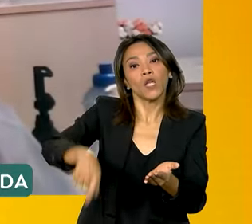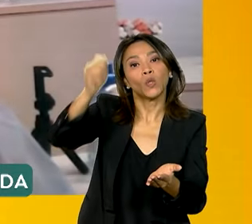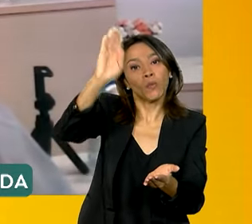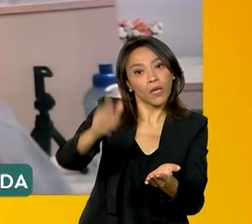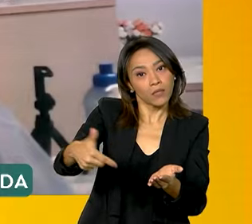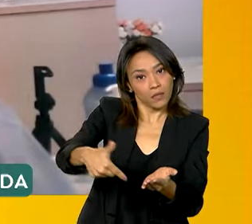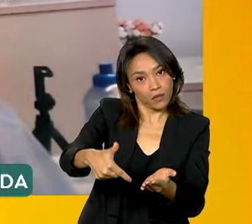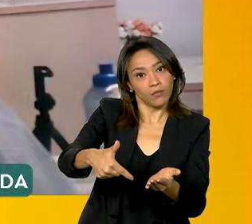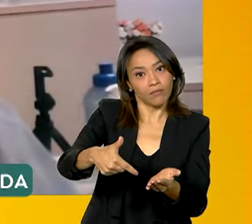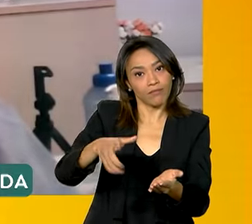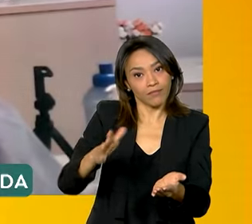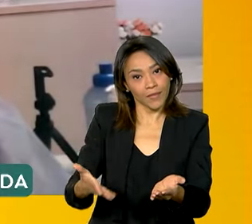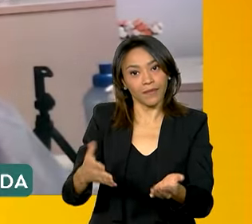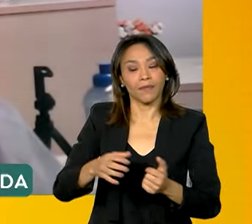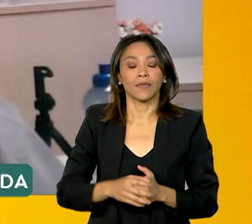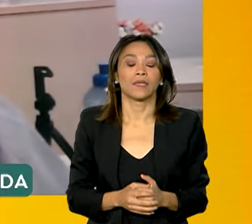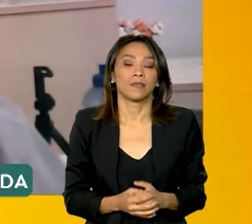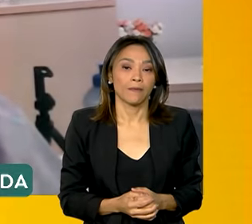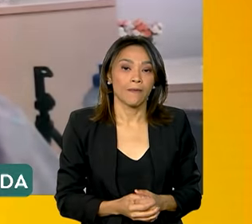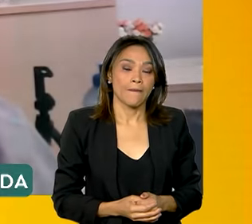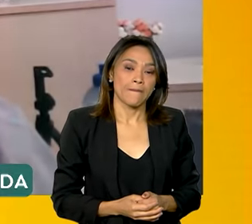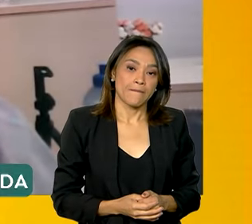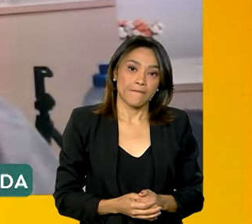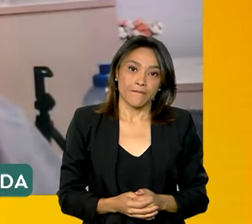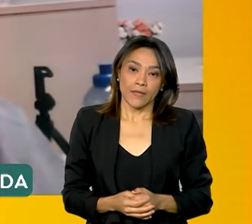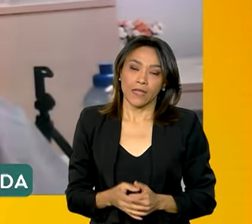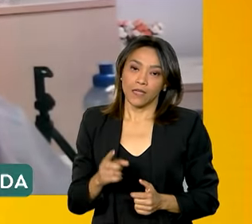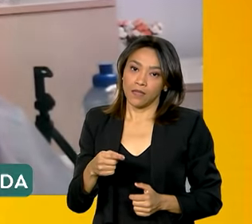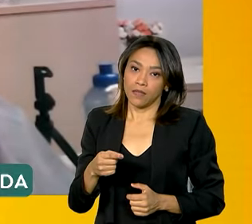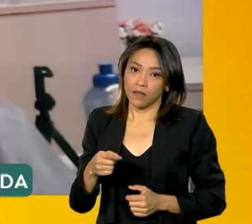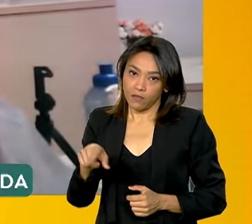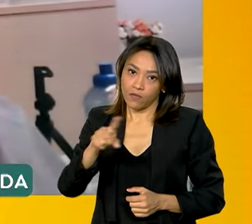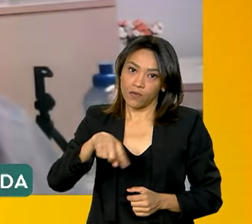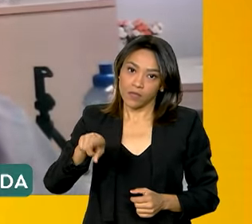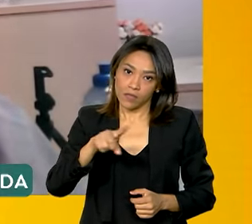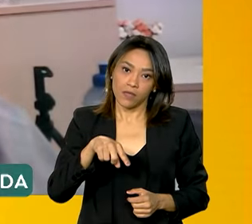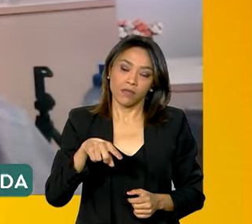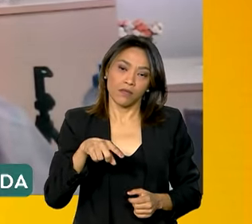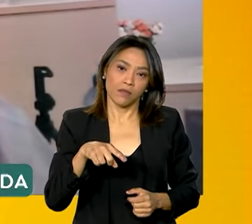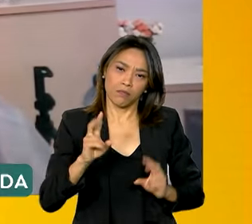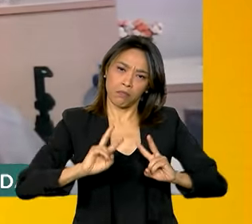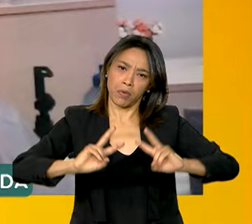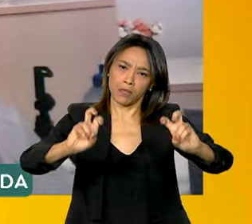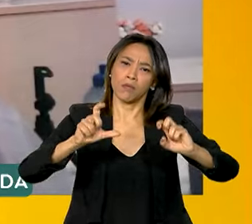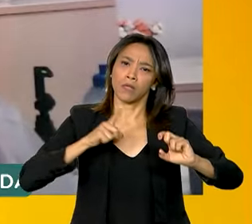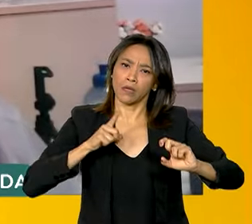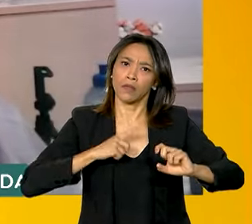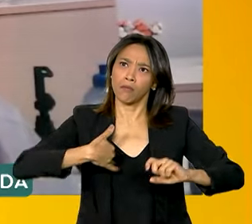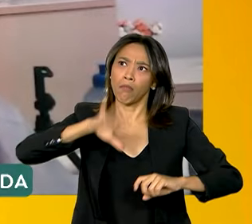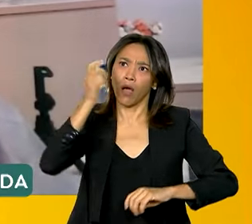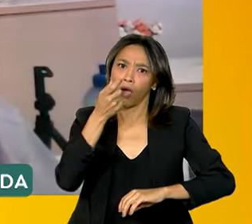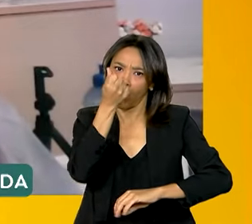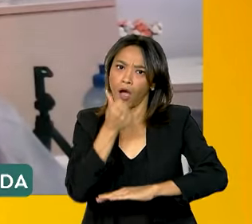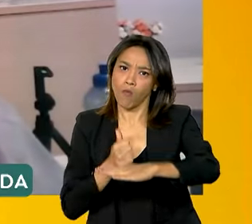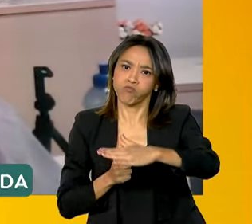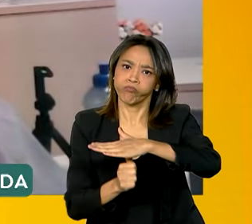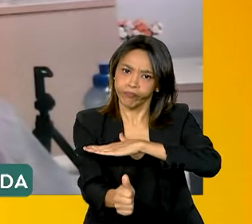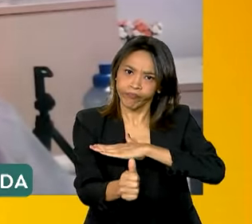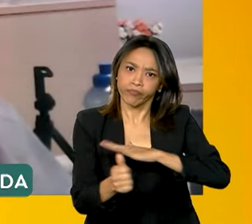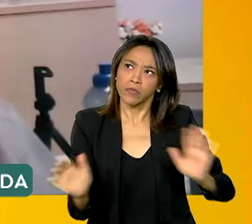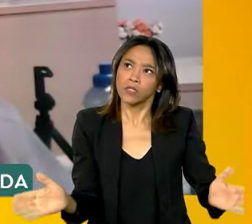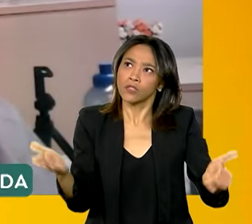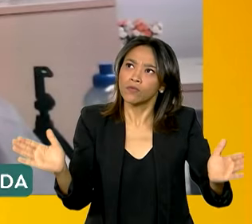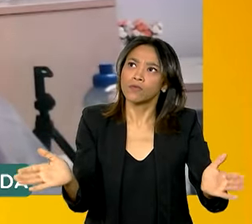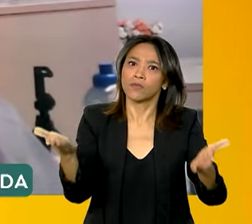brasileiros. Então, isso, consequentemente, você traz maior investimento, você precisa